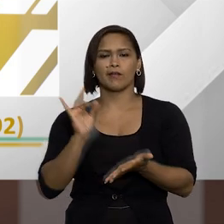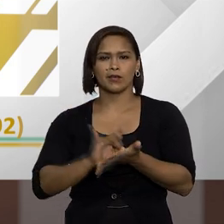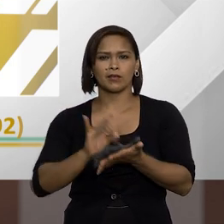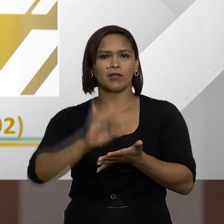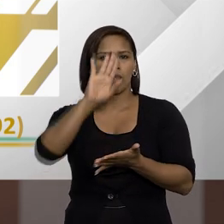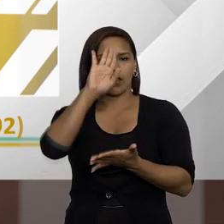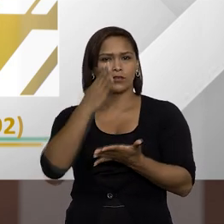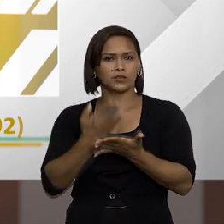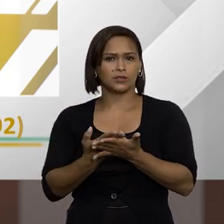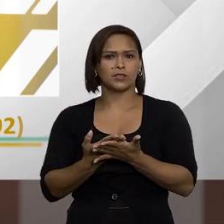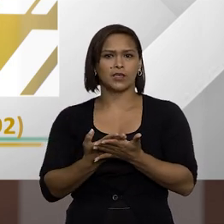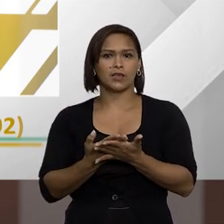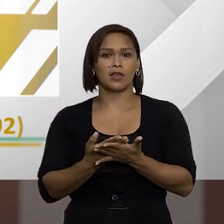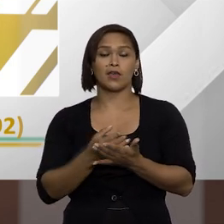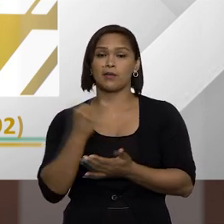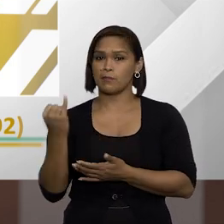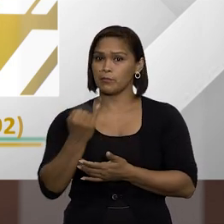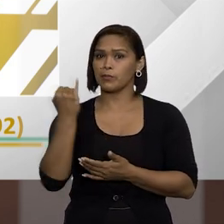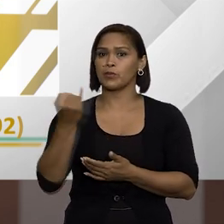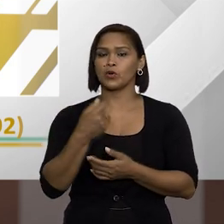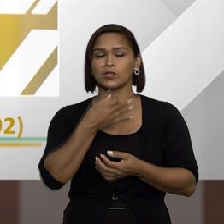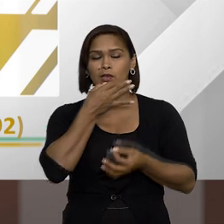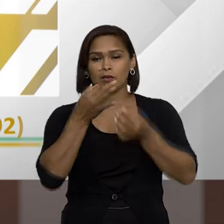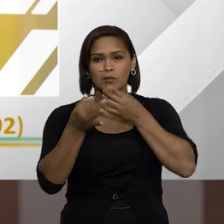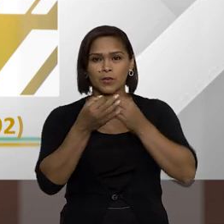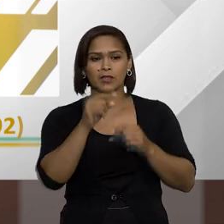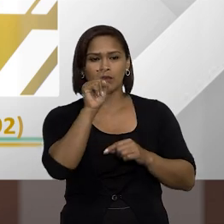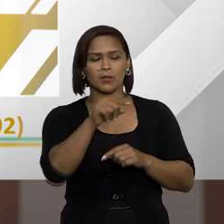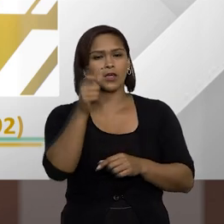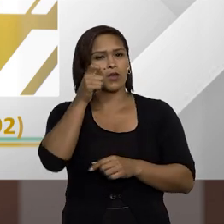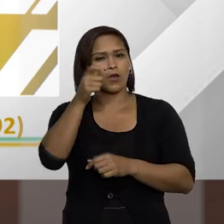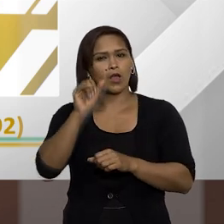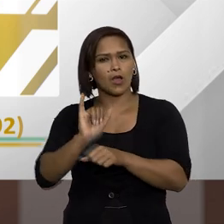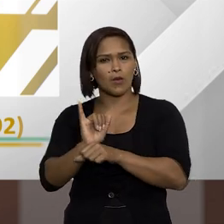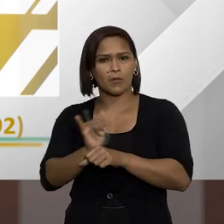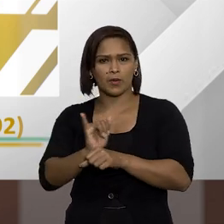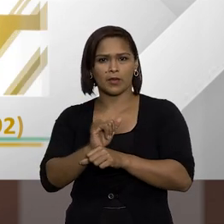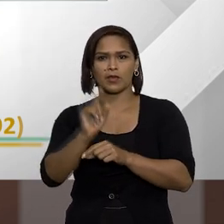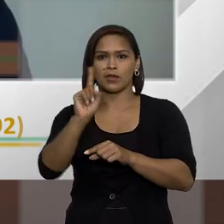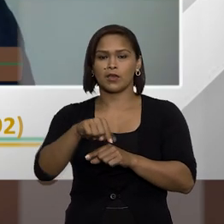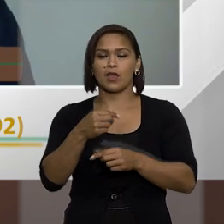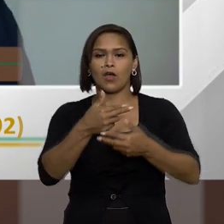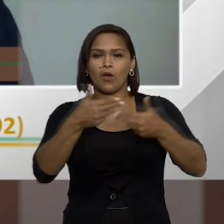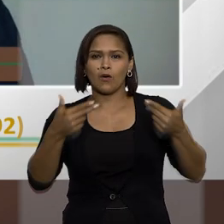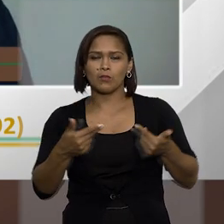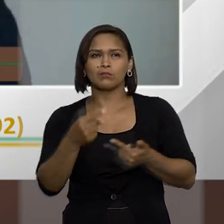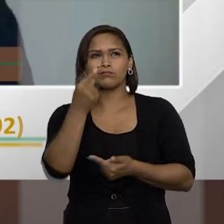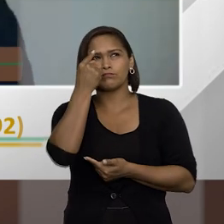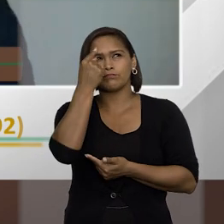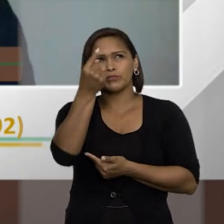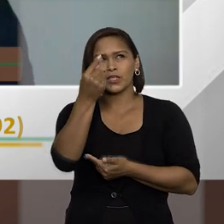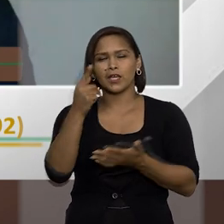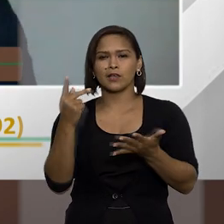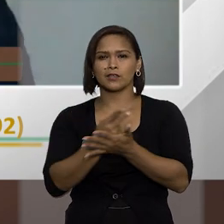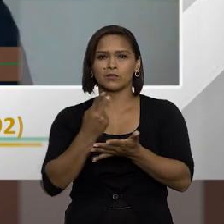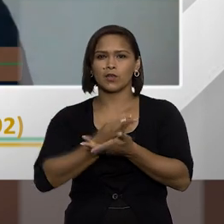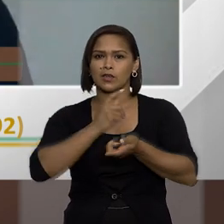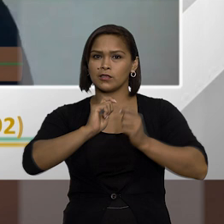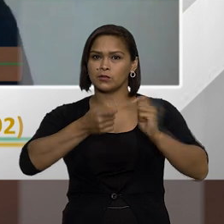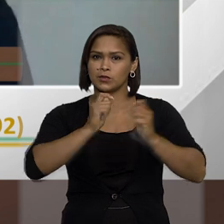toda certeza é até importante a gente comentar para quem está nos acompanhando que muitas vezes a gente pensa em improbidade